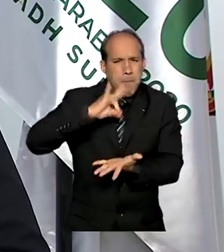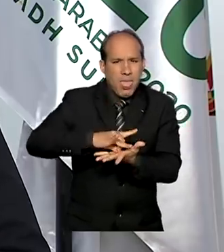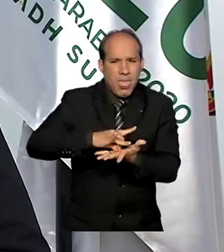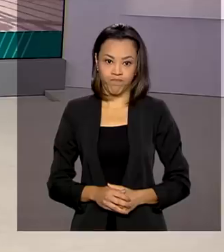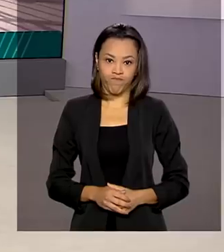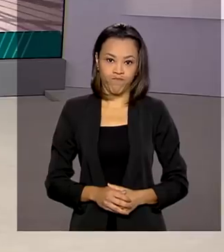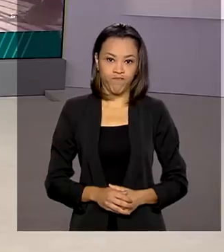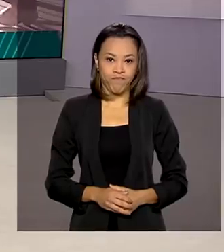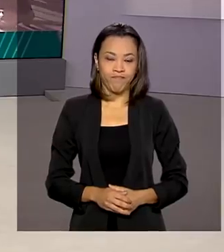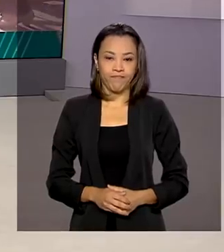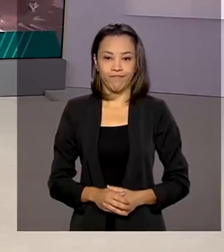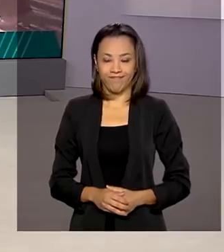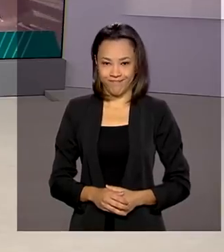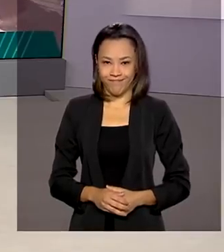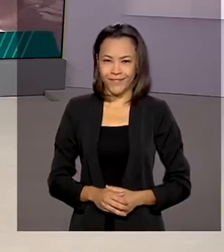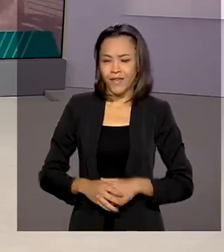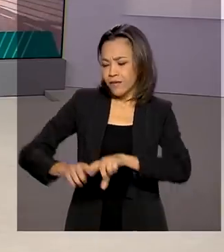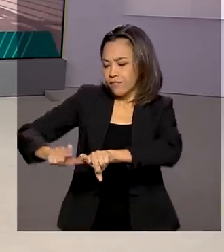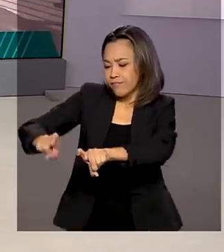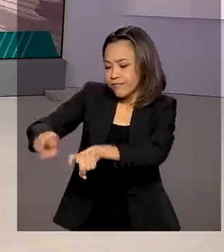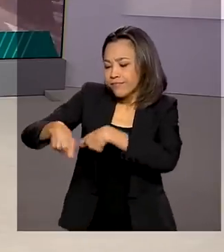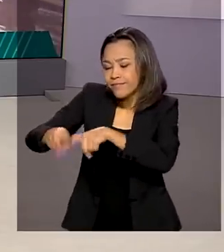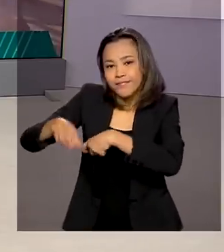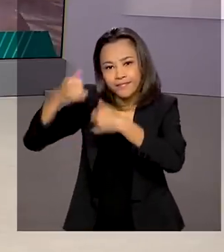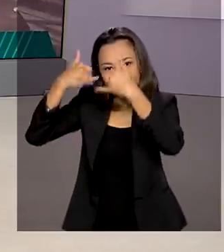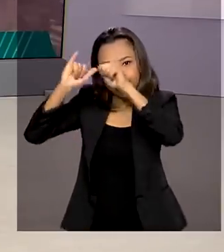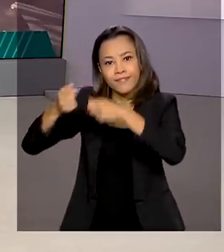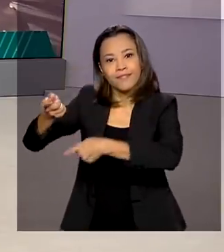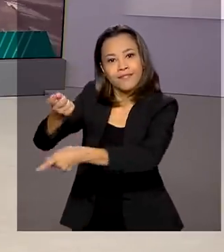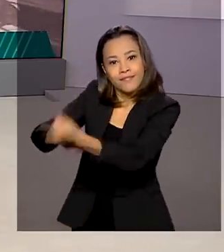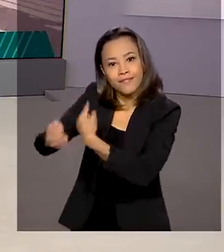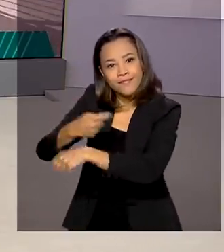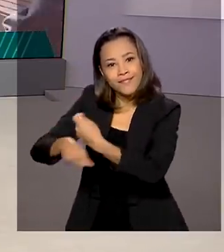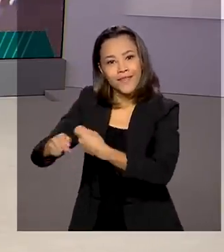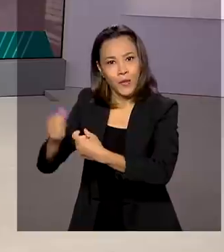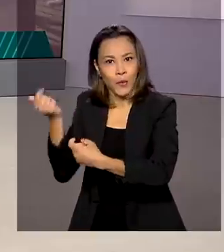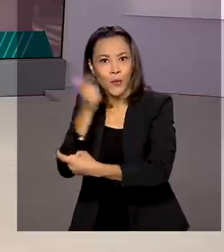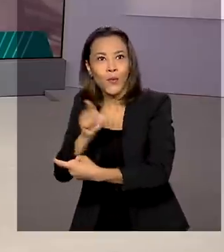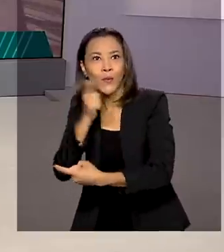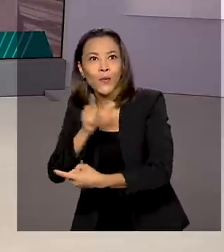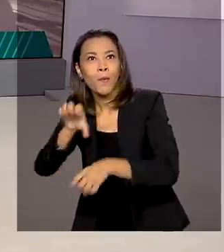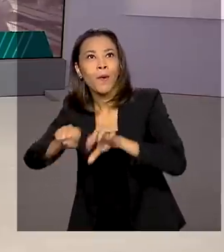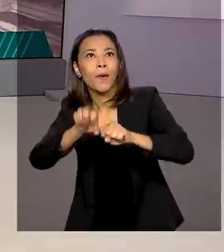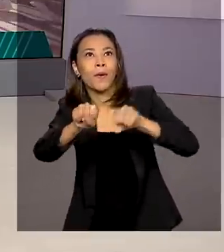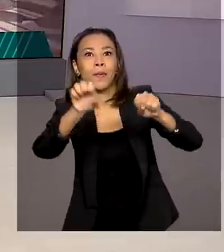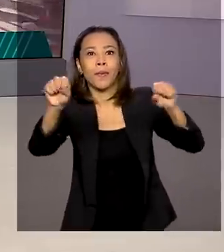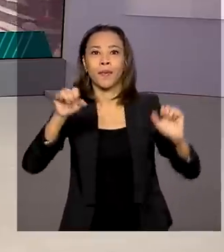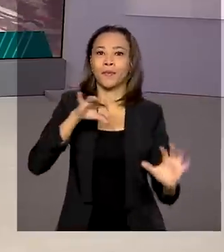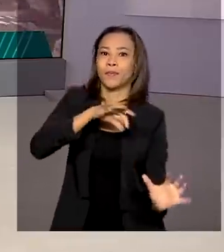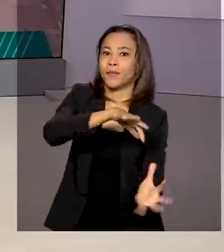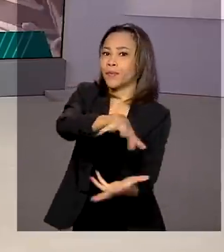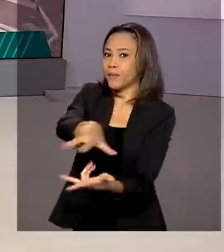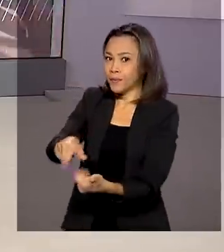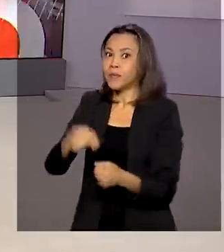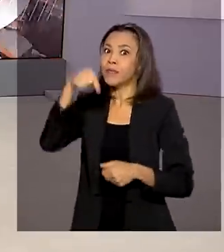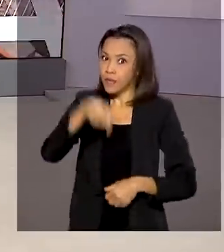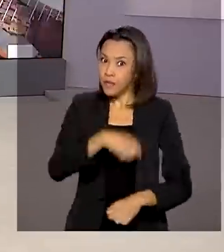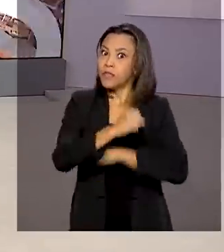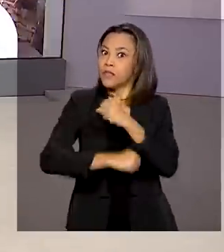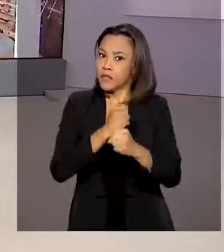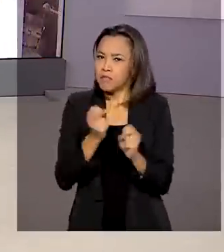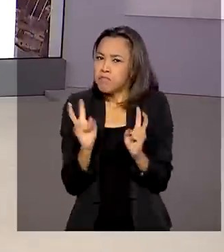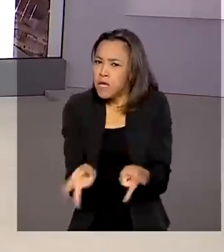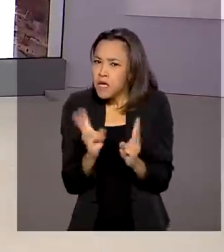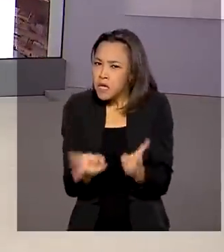E o agronegócio brasileiro conquista novos mercados pelo mundo. Neste ano, mesmo com a pandemia,